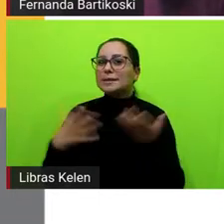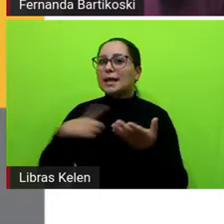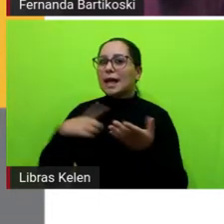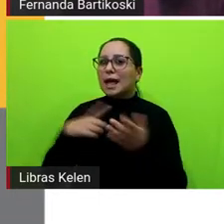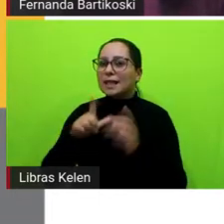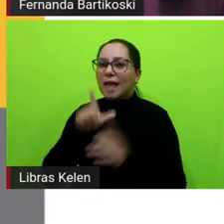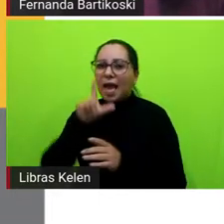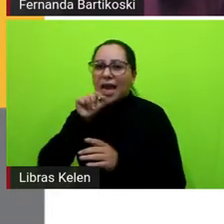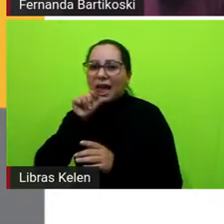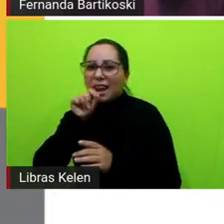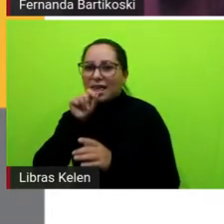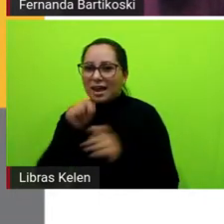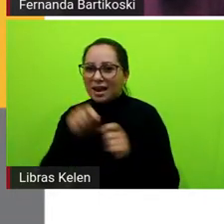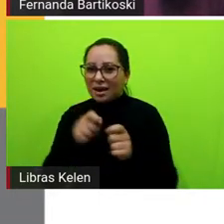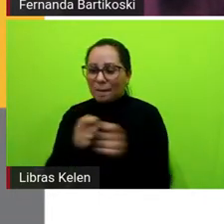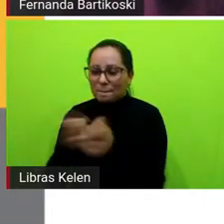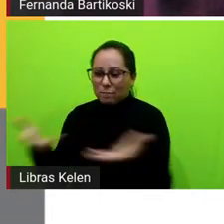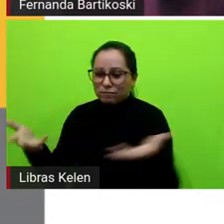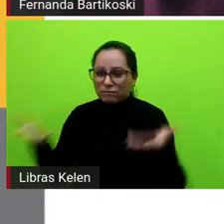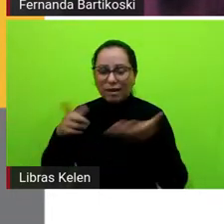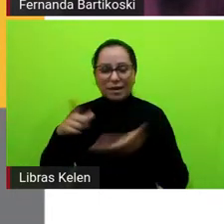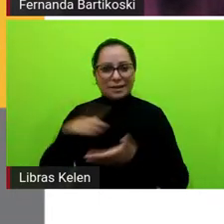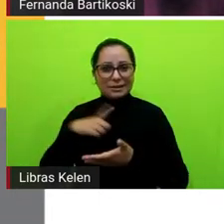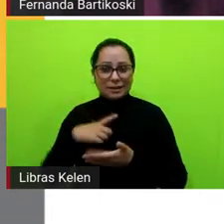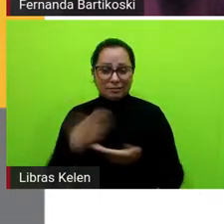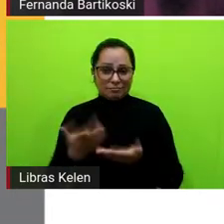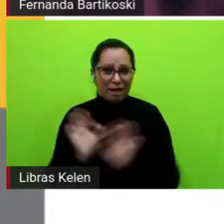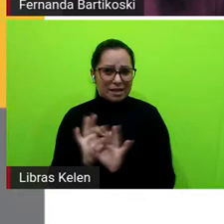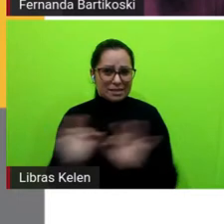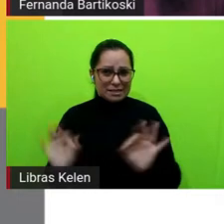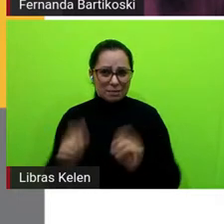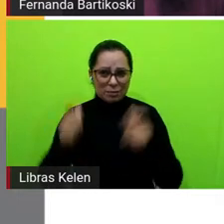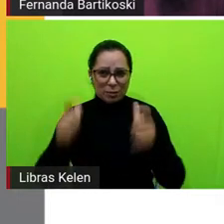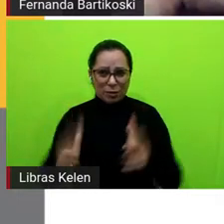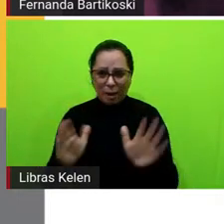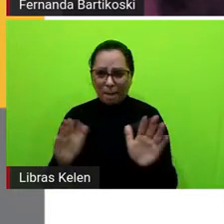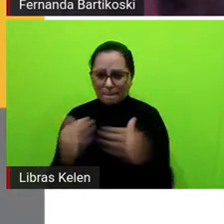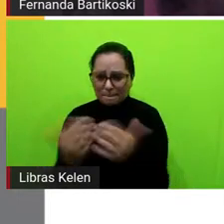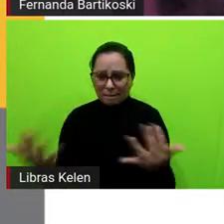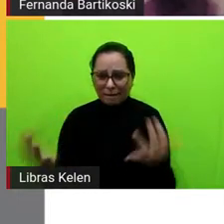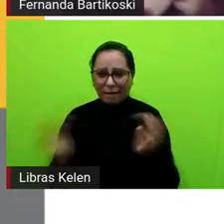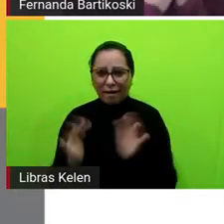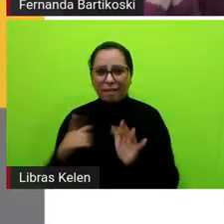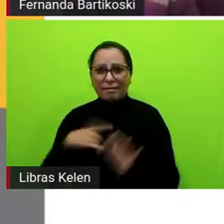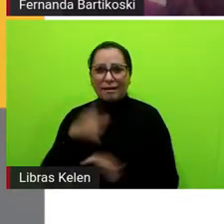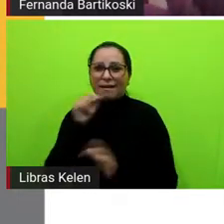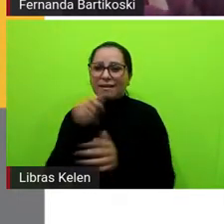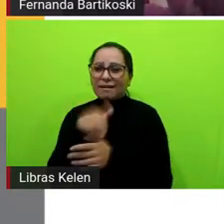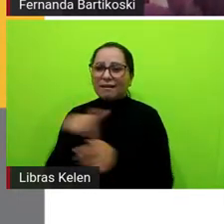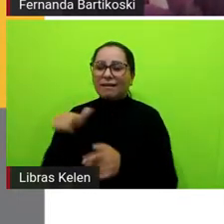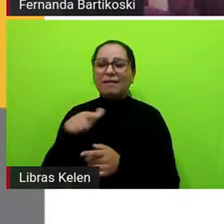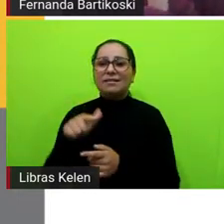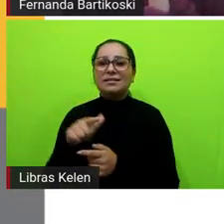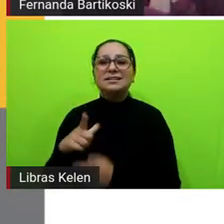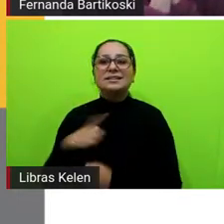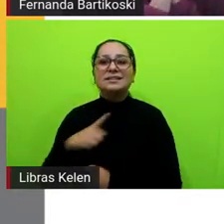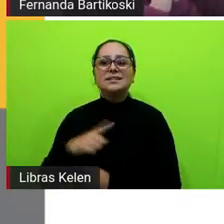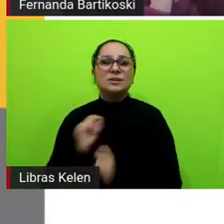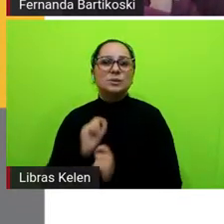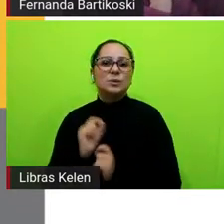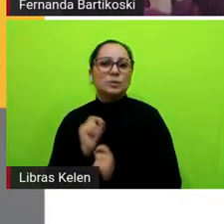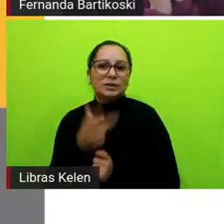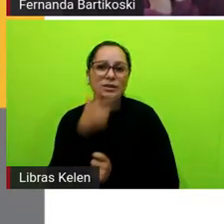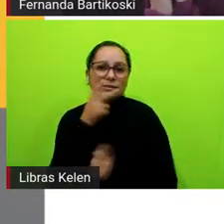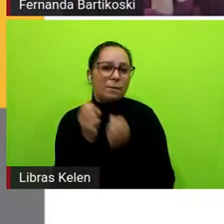conter um simples galinheiro o pode acontecer lá que gere essa uma espécie de